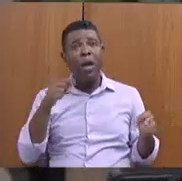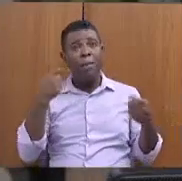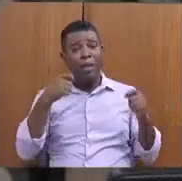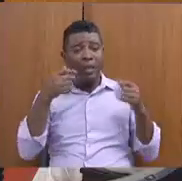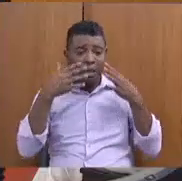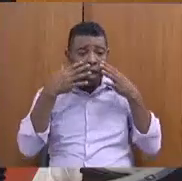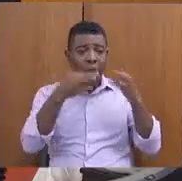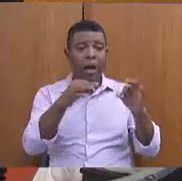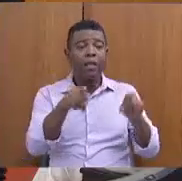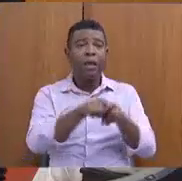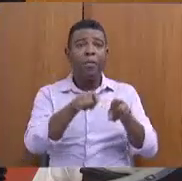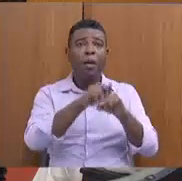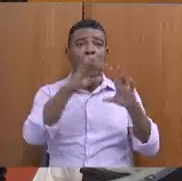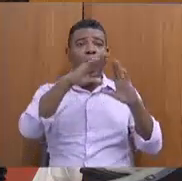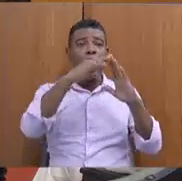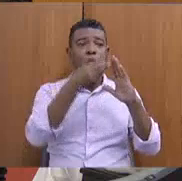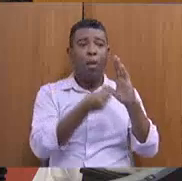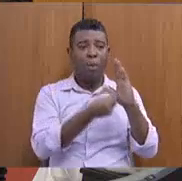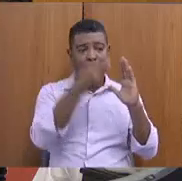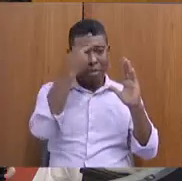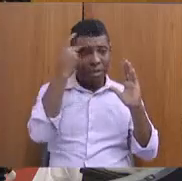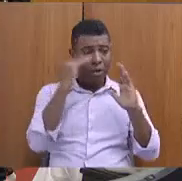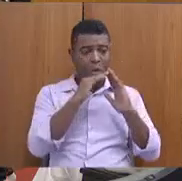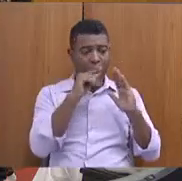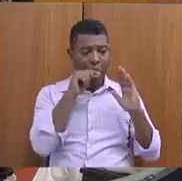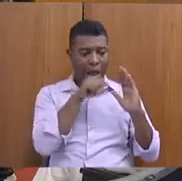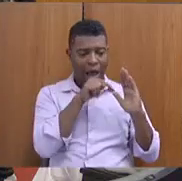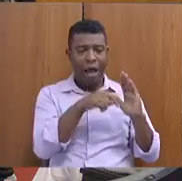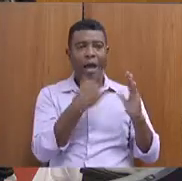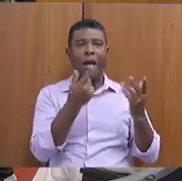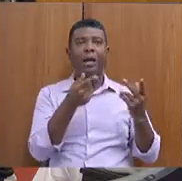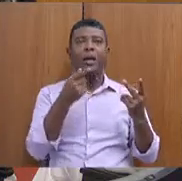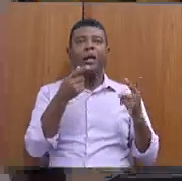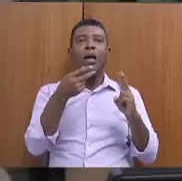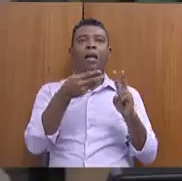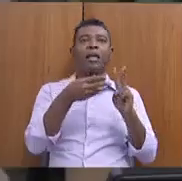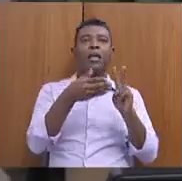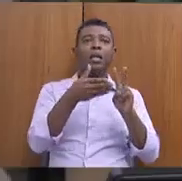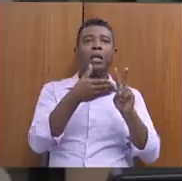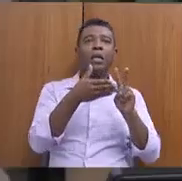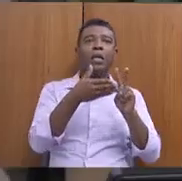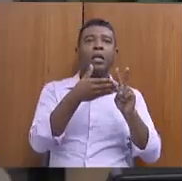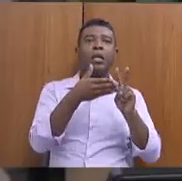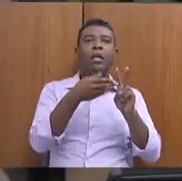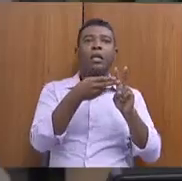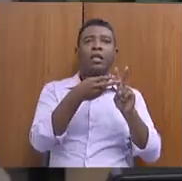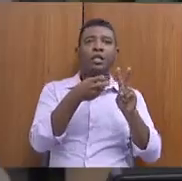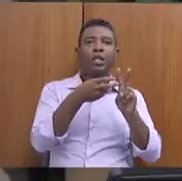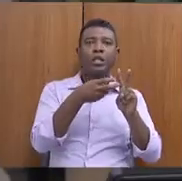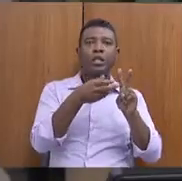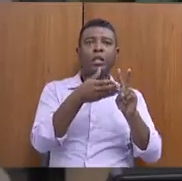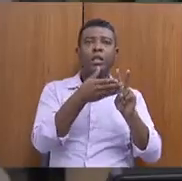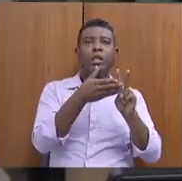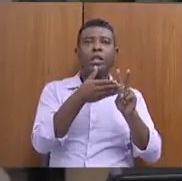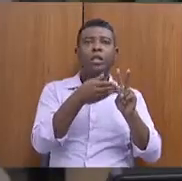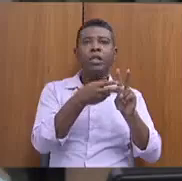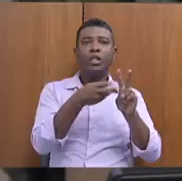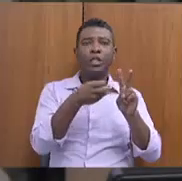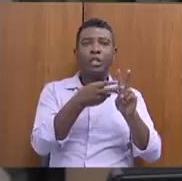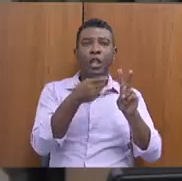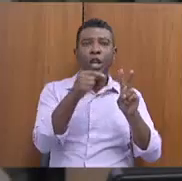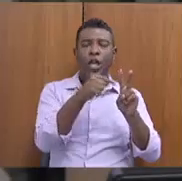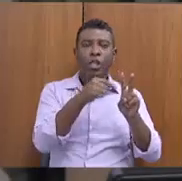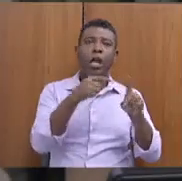indígena, extrema prisional. Mas é muito bom, secretária, que pudesse trazer esses dados. É bom para a própria secretaria